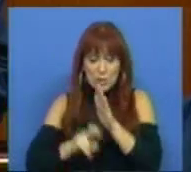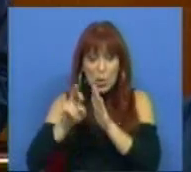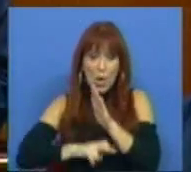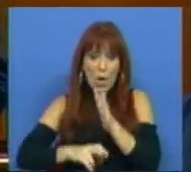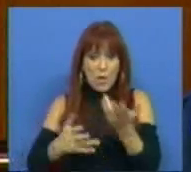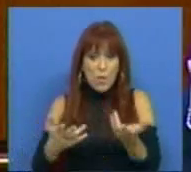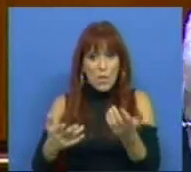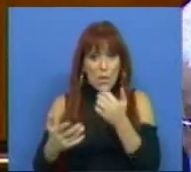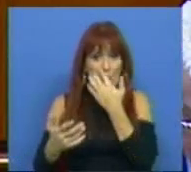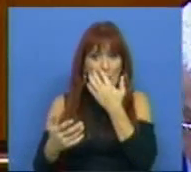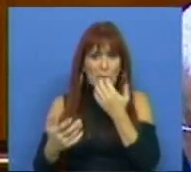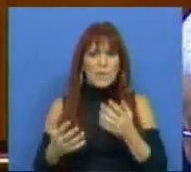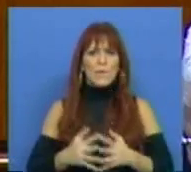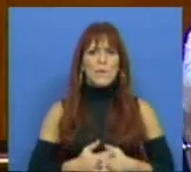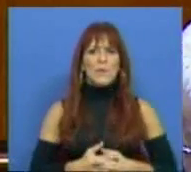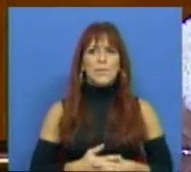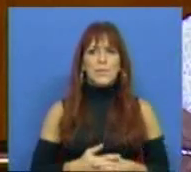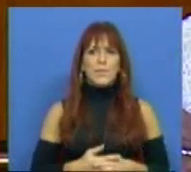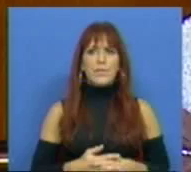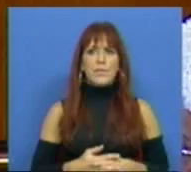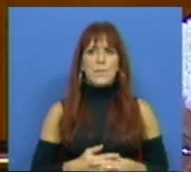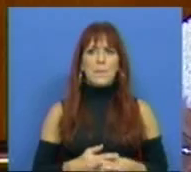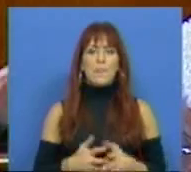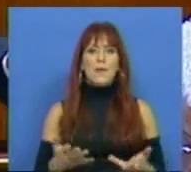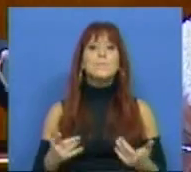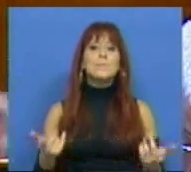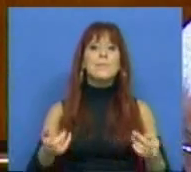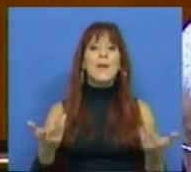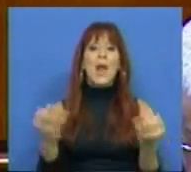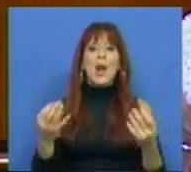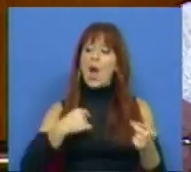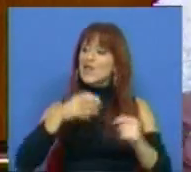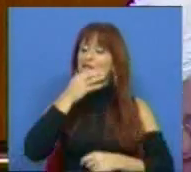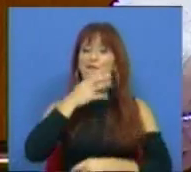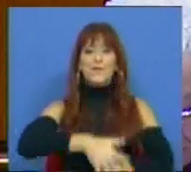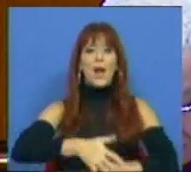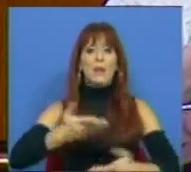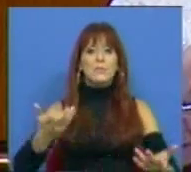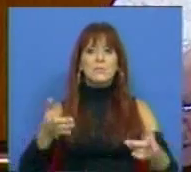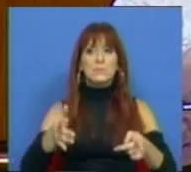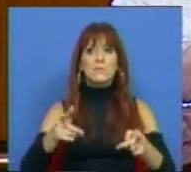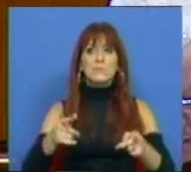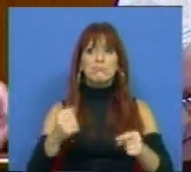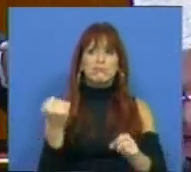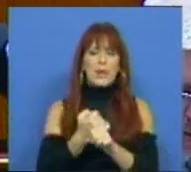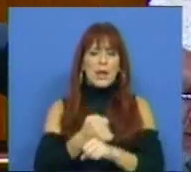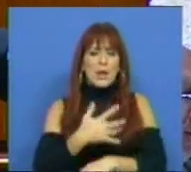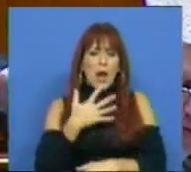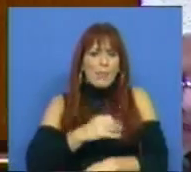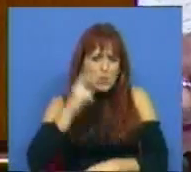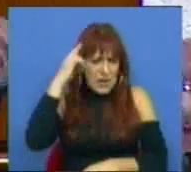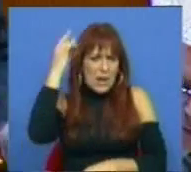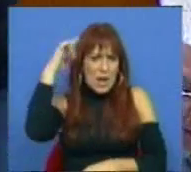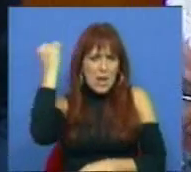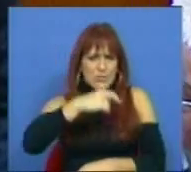que se passaram. Portanto, nós estamos a falar de atos absolutamente